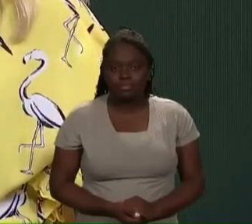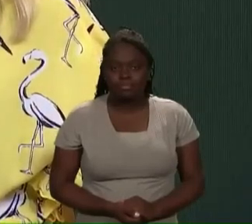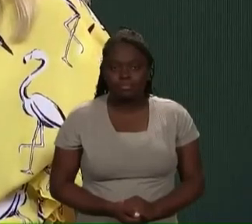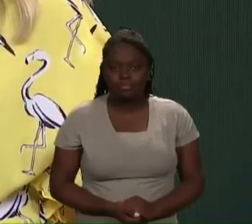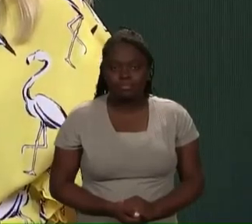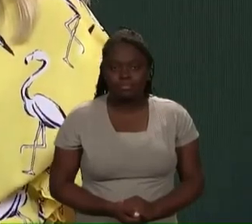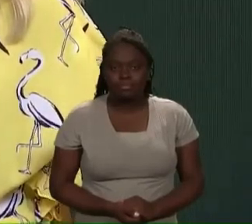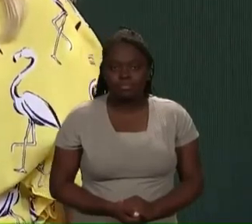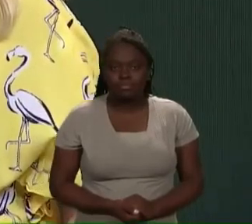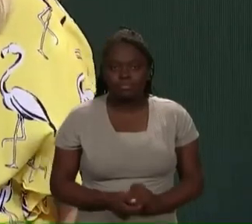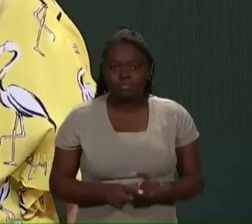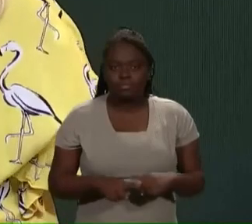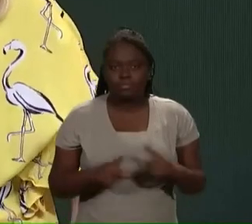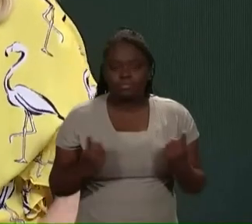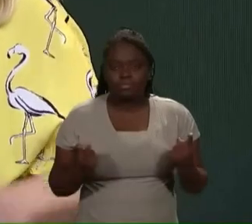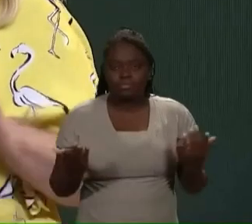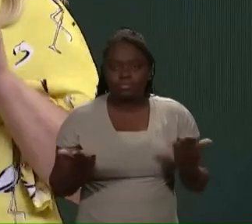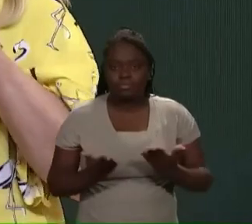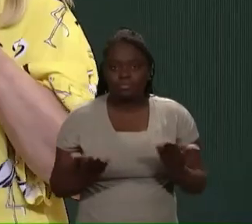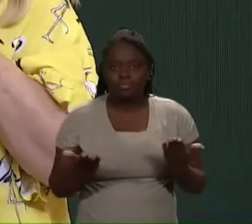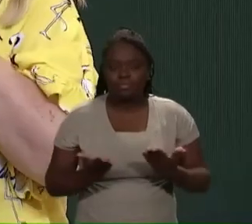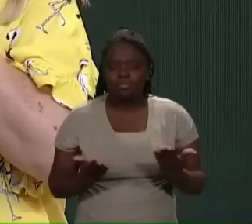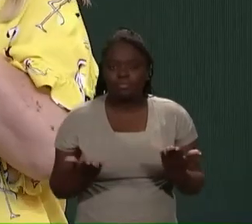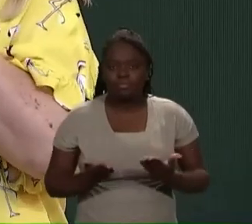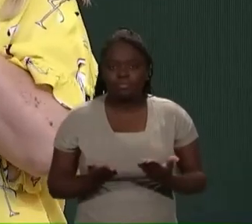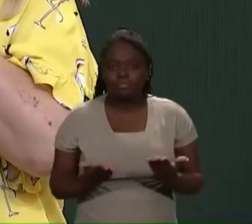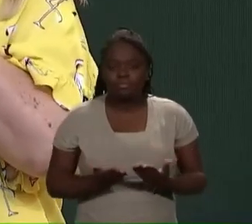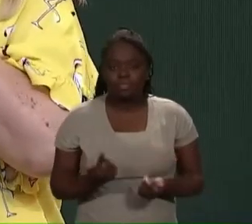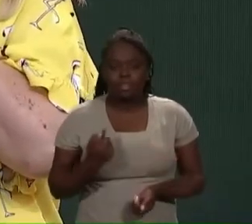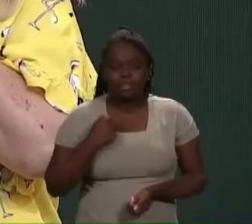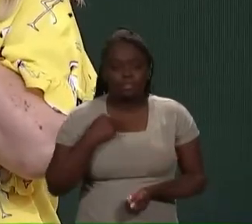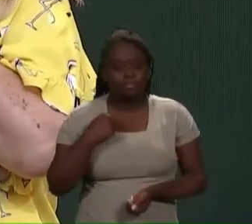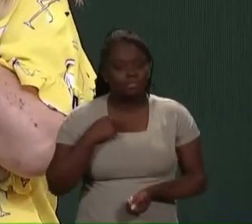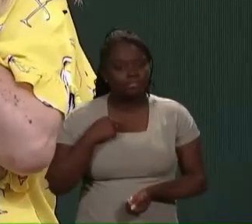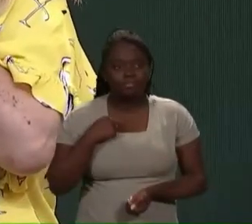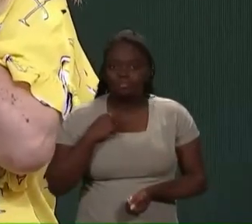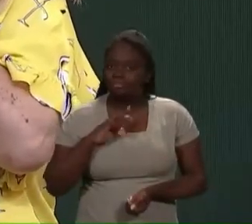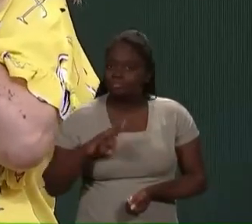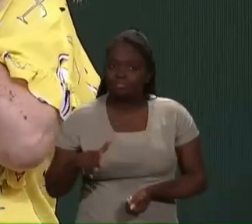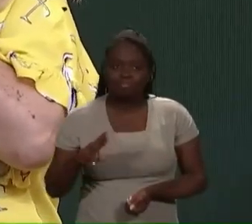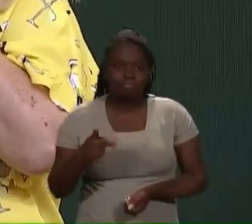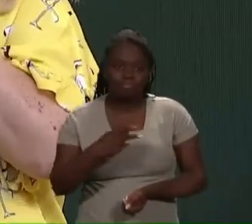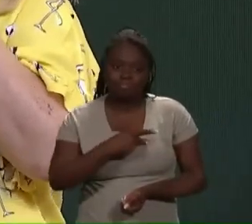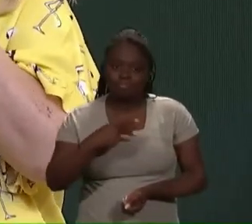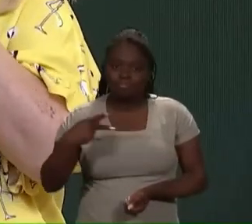Mas a partir de hoje, eu não serei mais o pastor aqui.